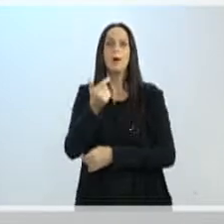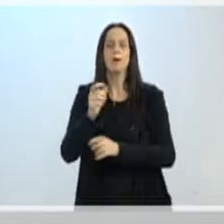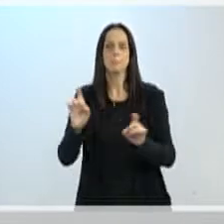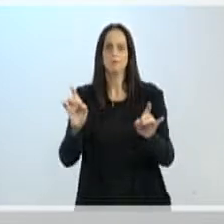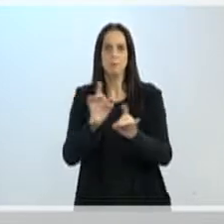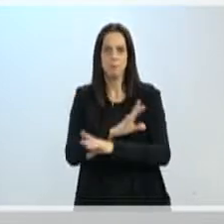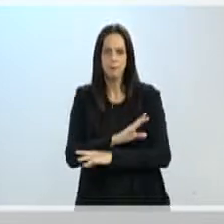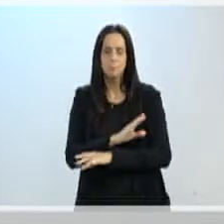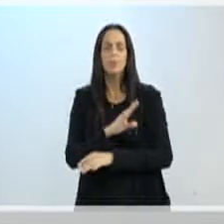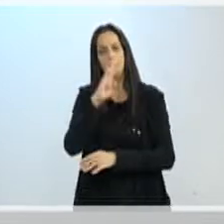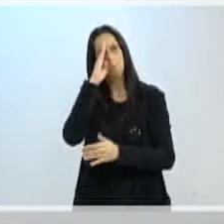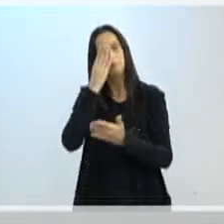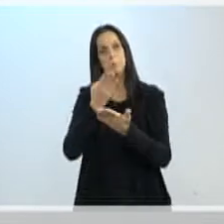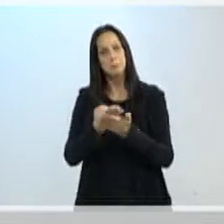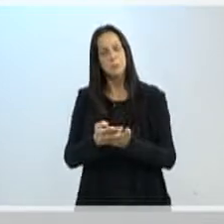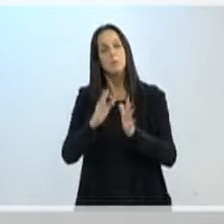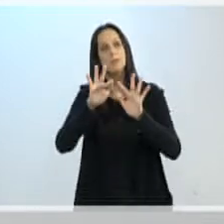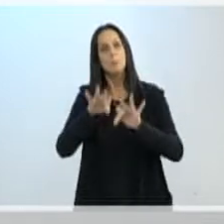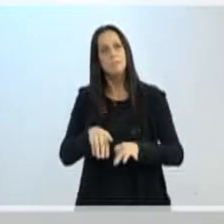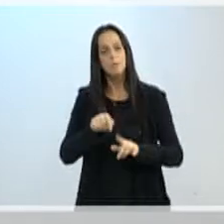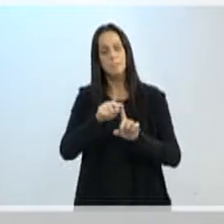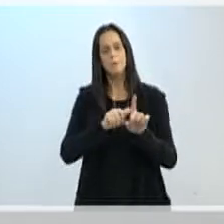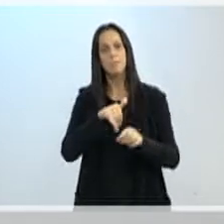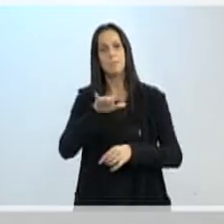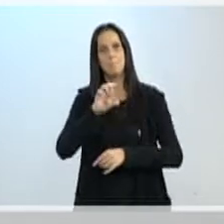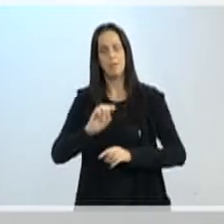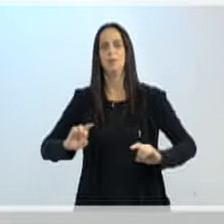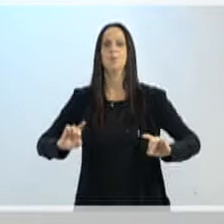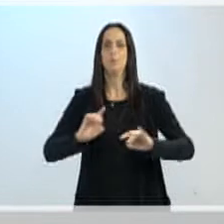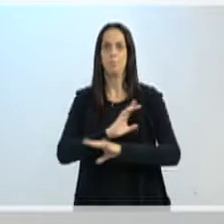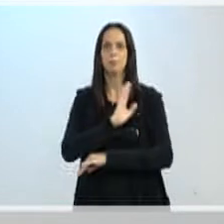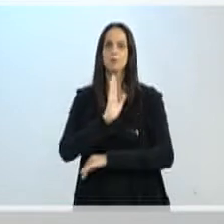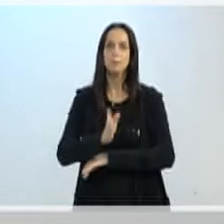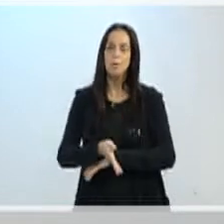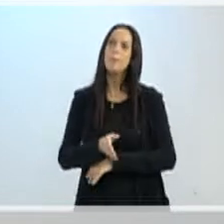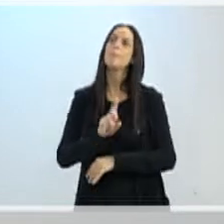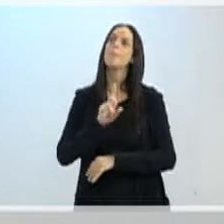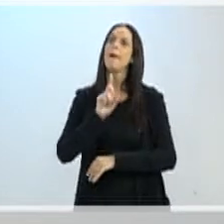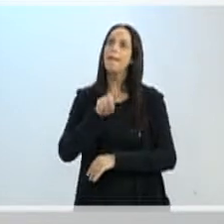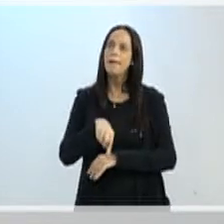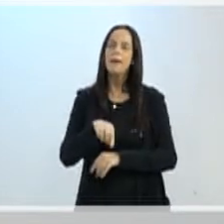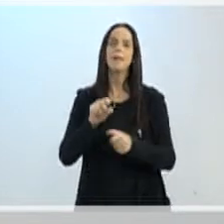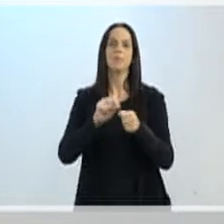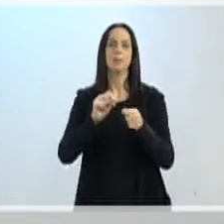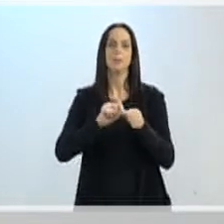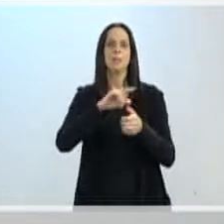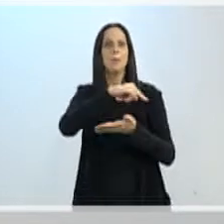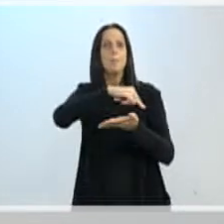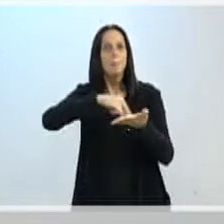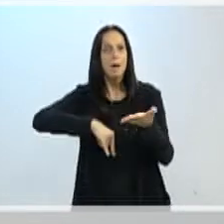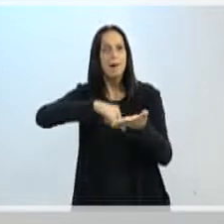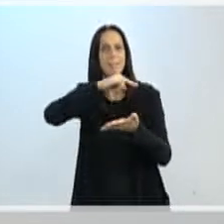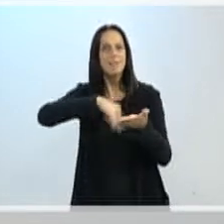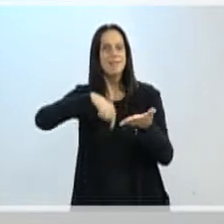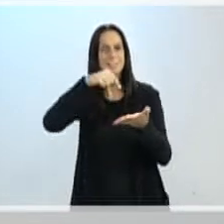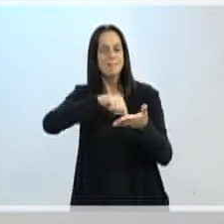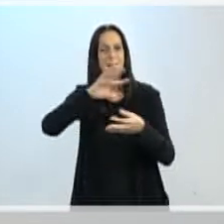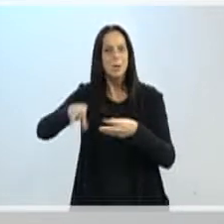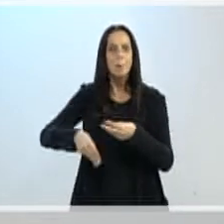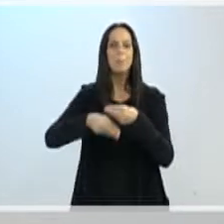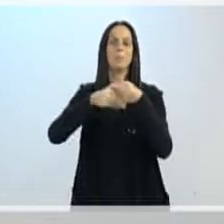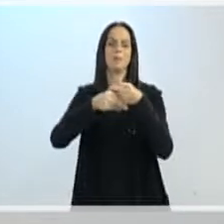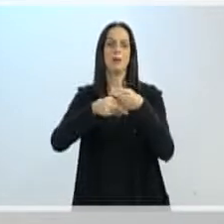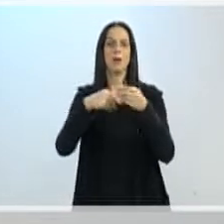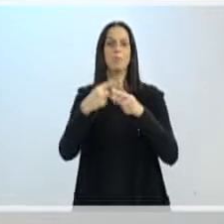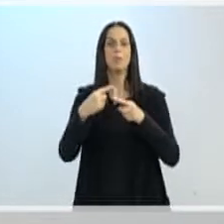terminar até o final de maio agora, é onde é elaborado o parecer complementar, onde são feitas análises